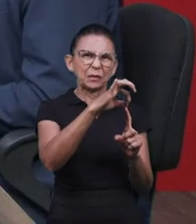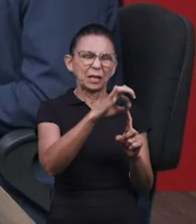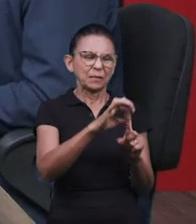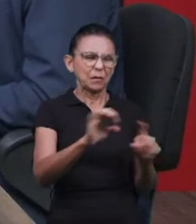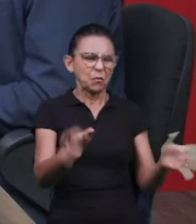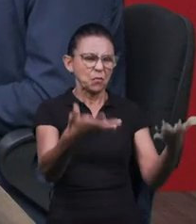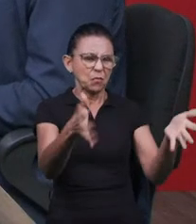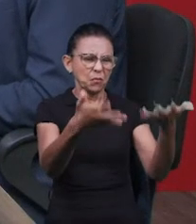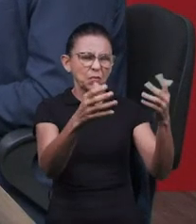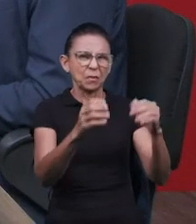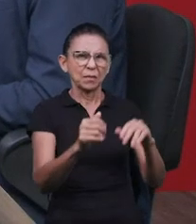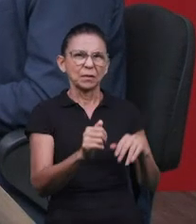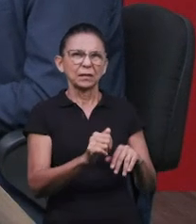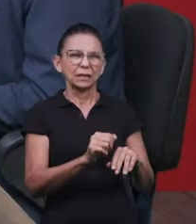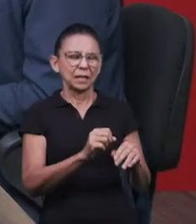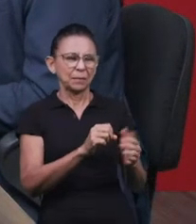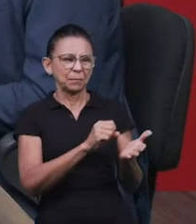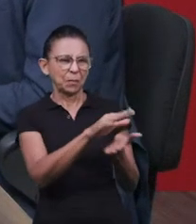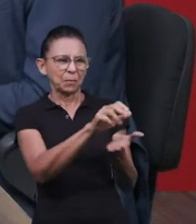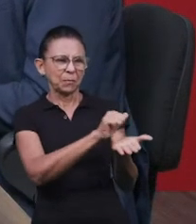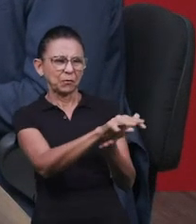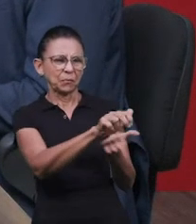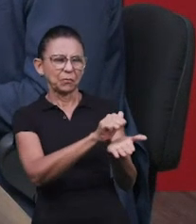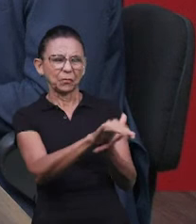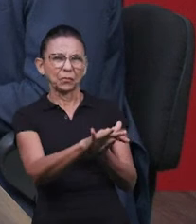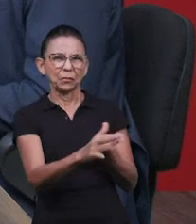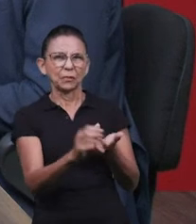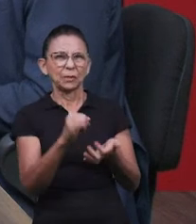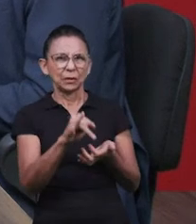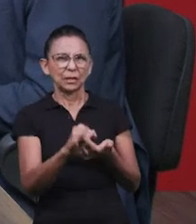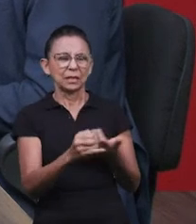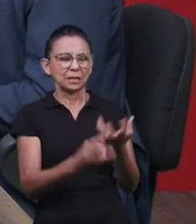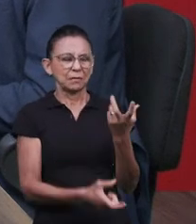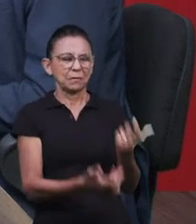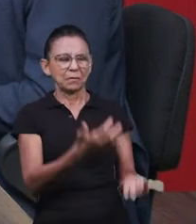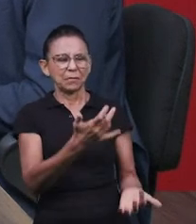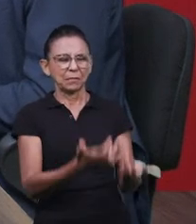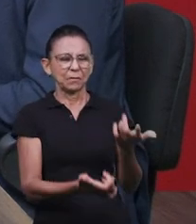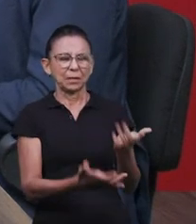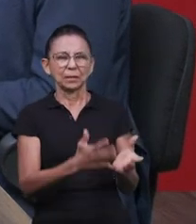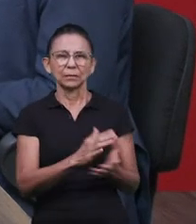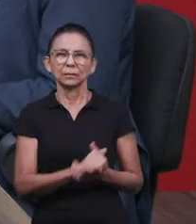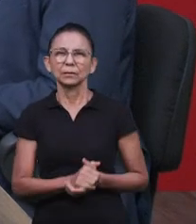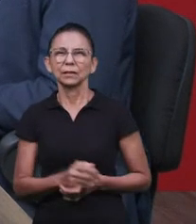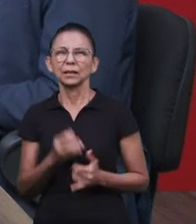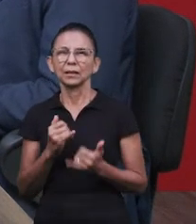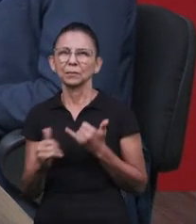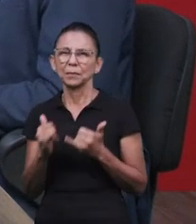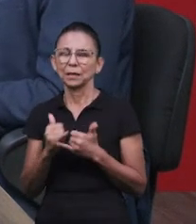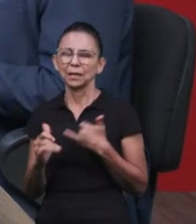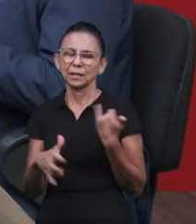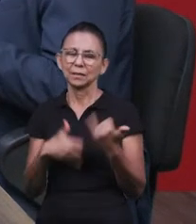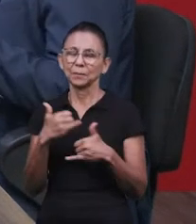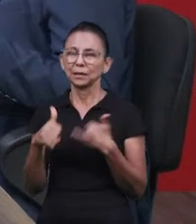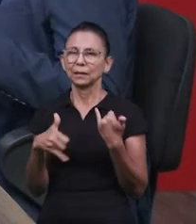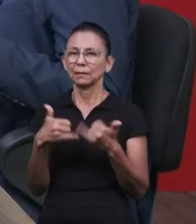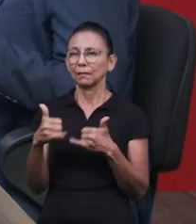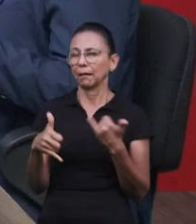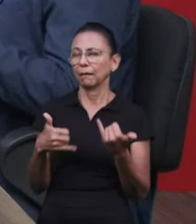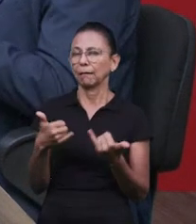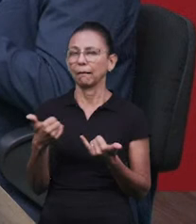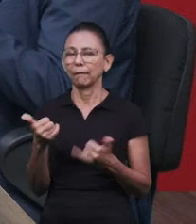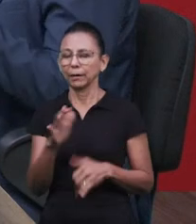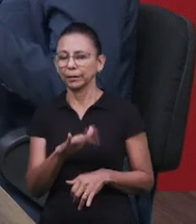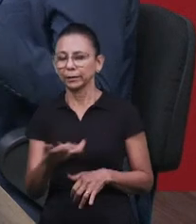que às vezes as pessoas não sabem e traz uma opressão muito grande, porque parece só brincadeira de criança. Parece aquele negócio ali,